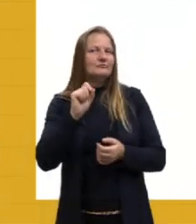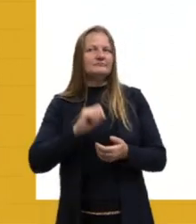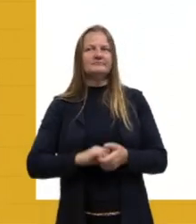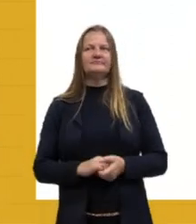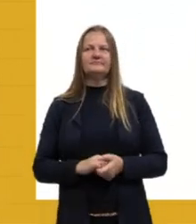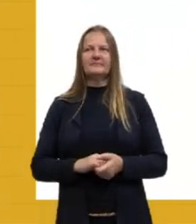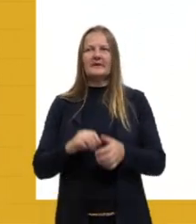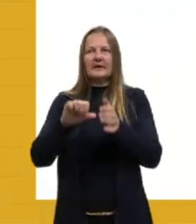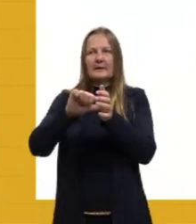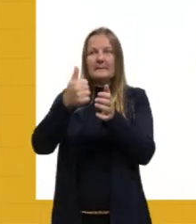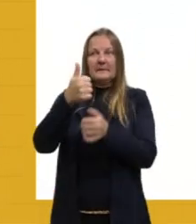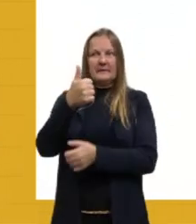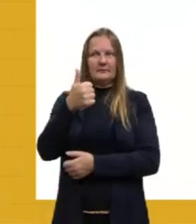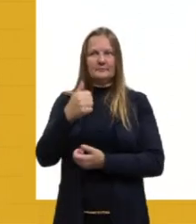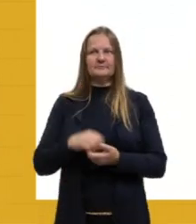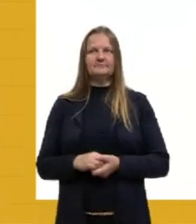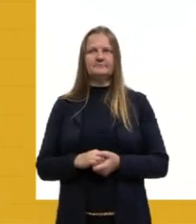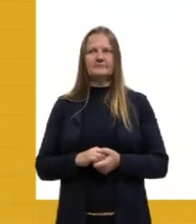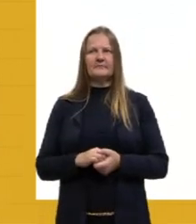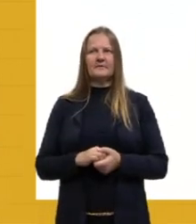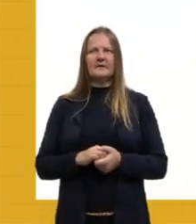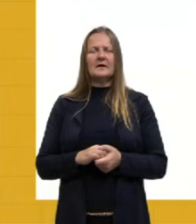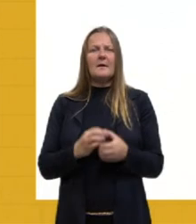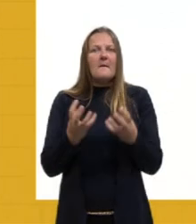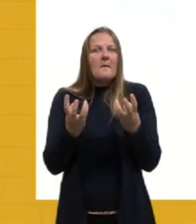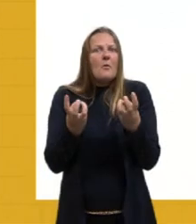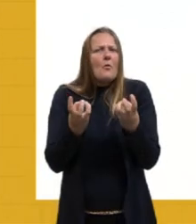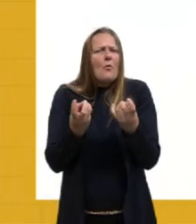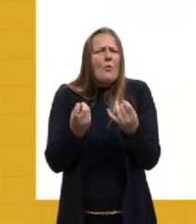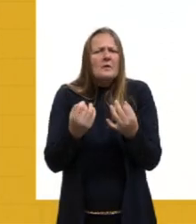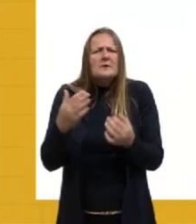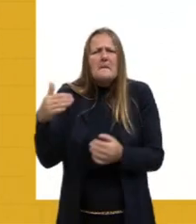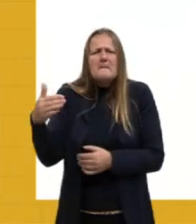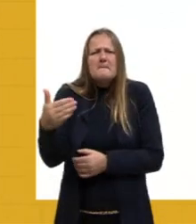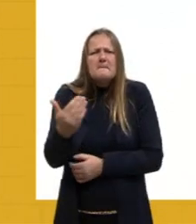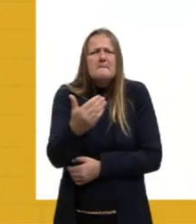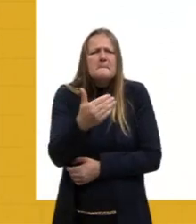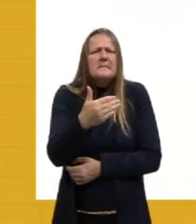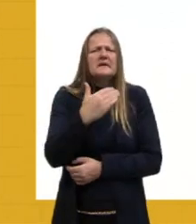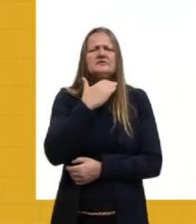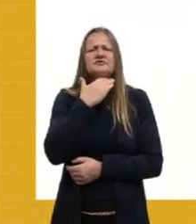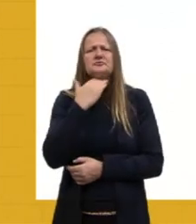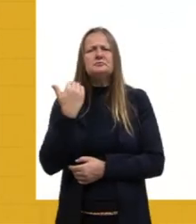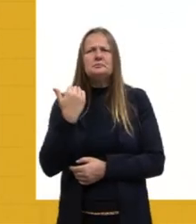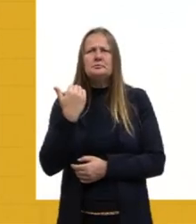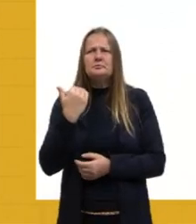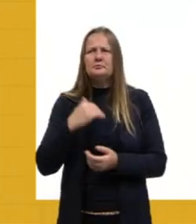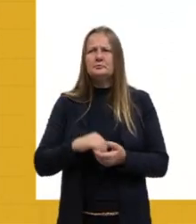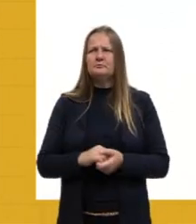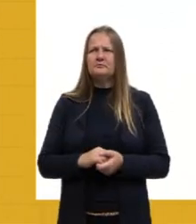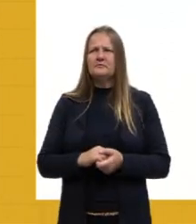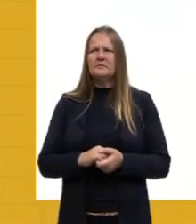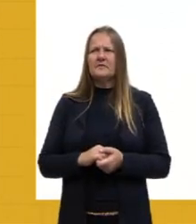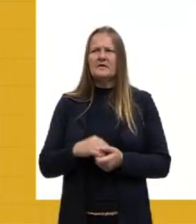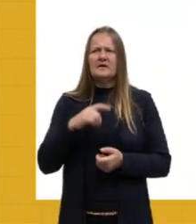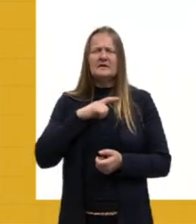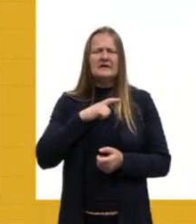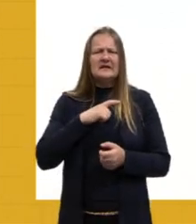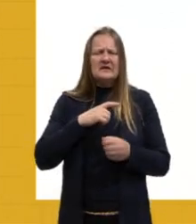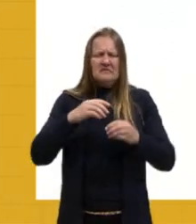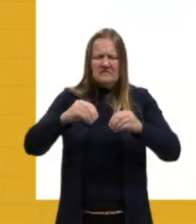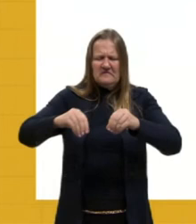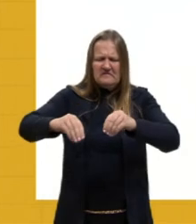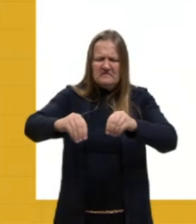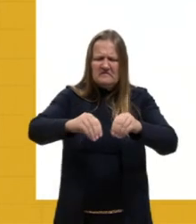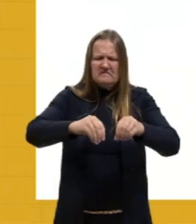de alunos. Primeiro, grande quantidade de peixes mortos, com intensa